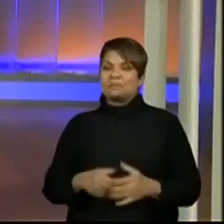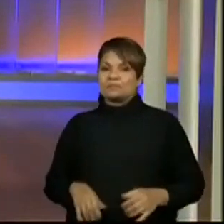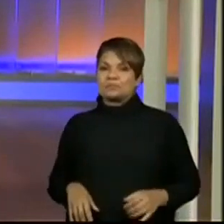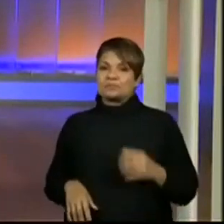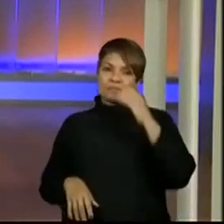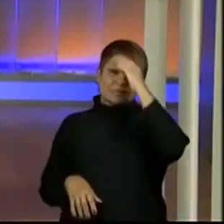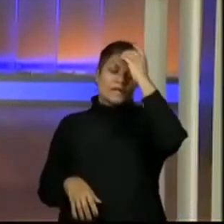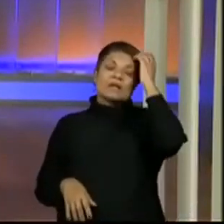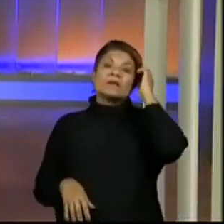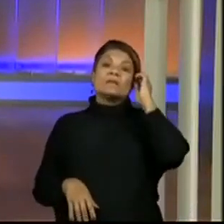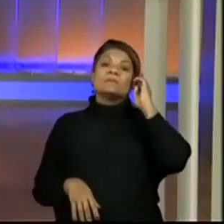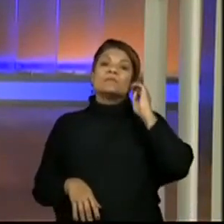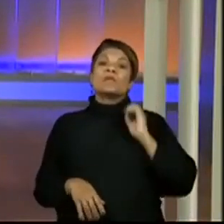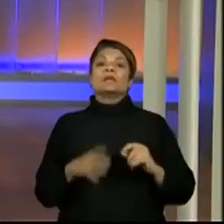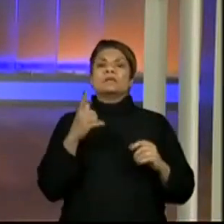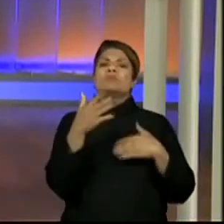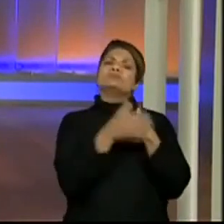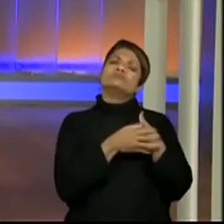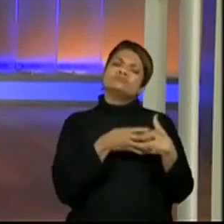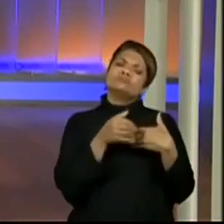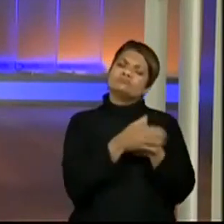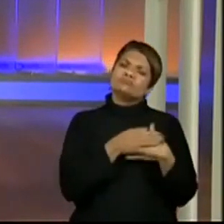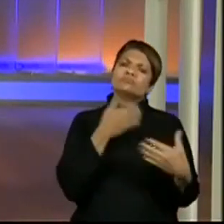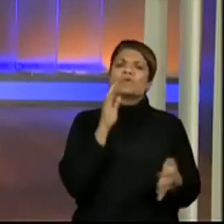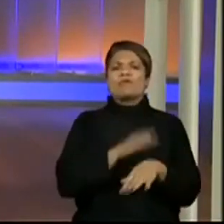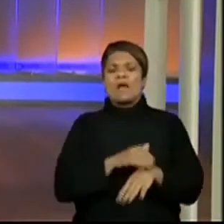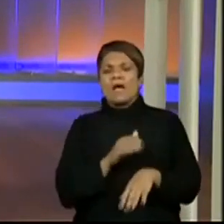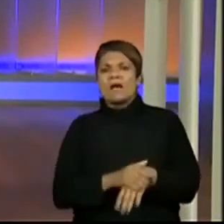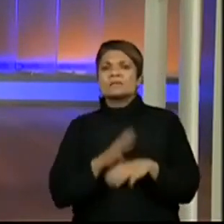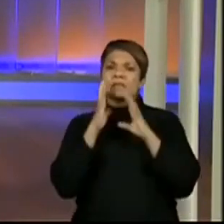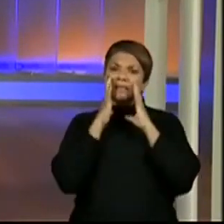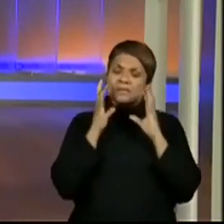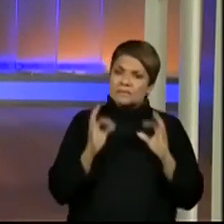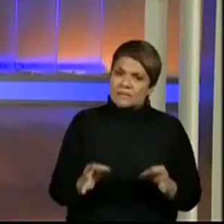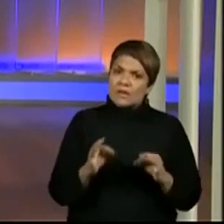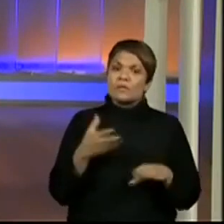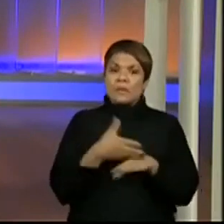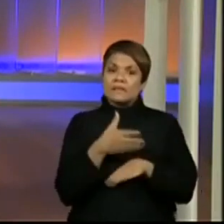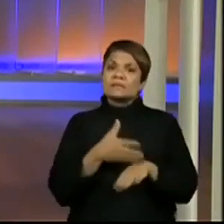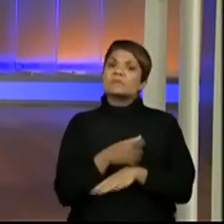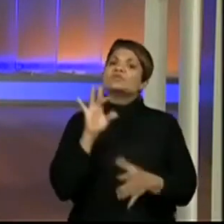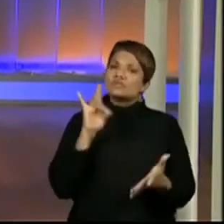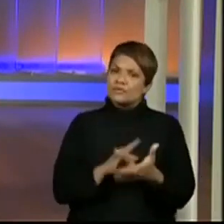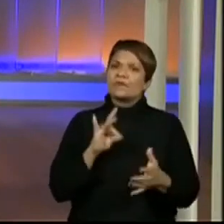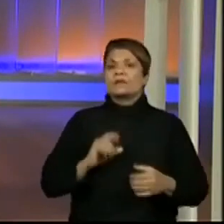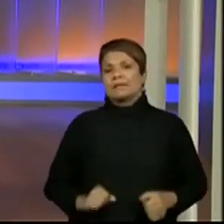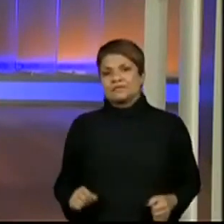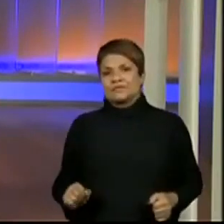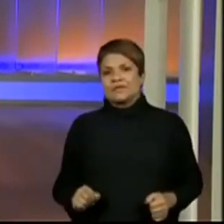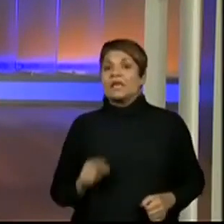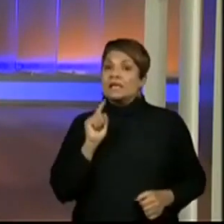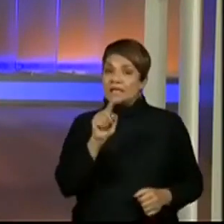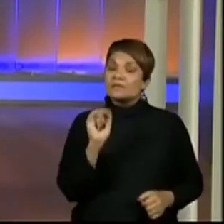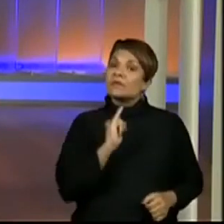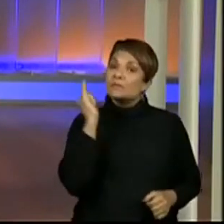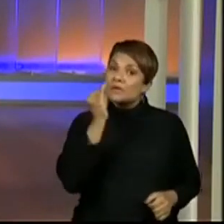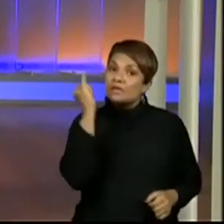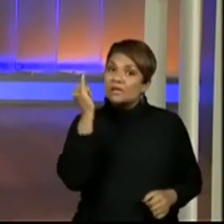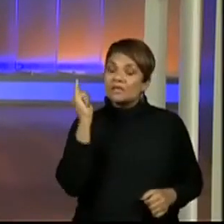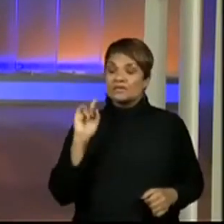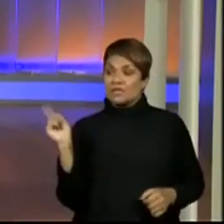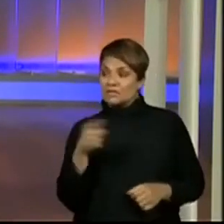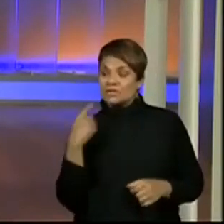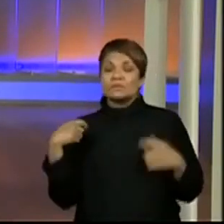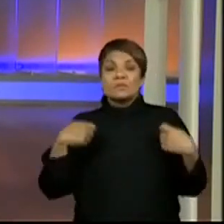E façam isso com carinho, com atenção e participem de verdade. Isso é muito importante para que nós possamos